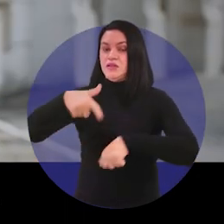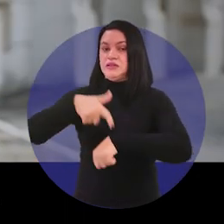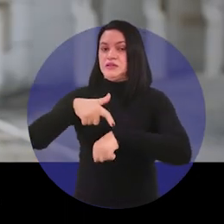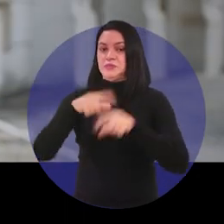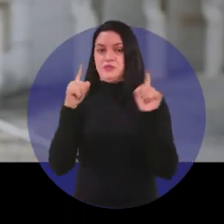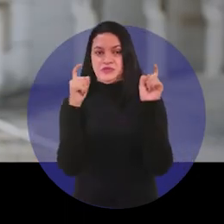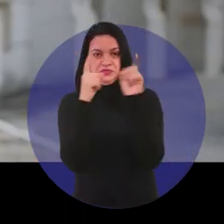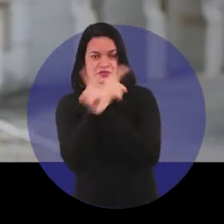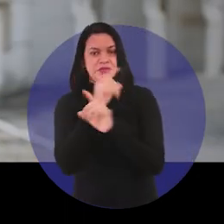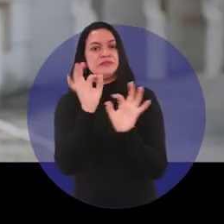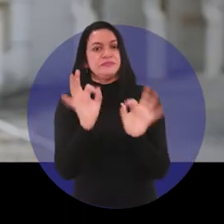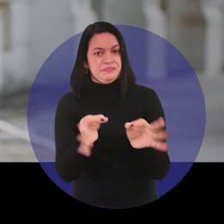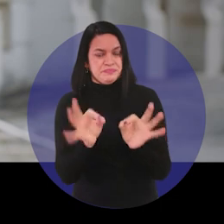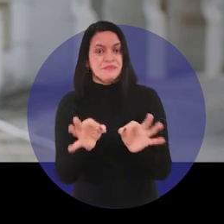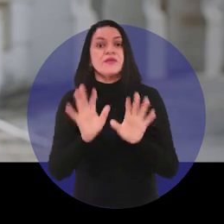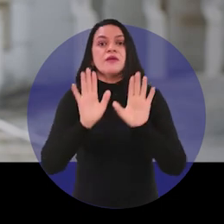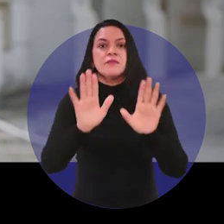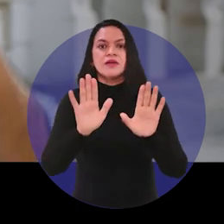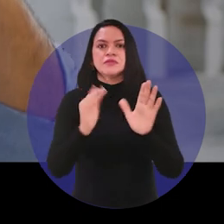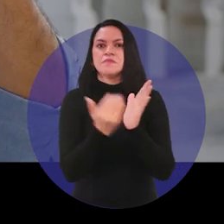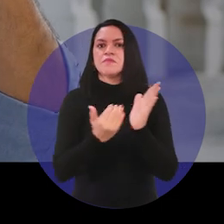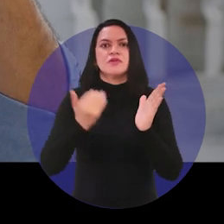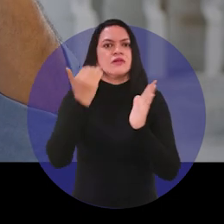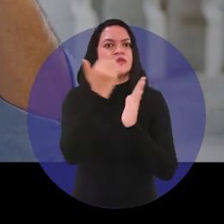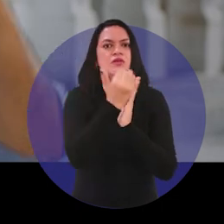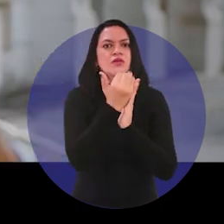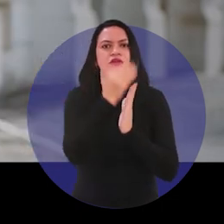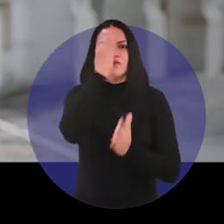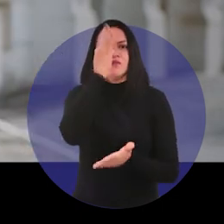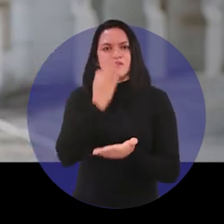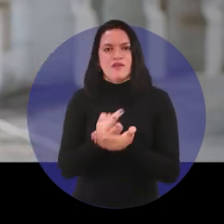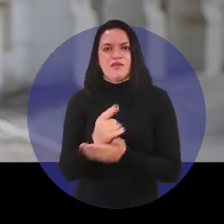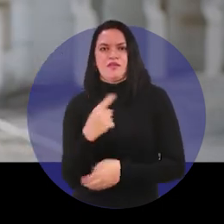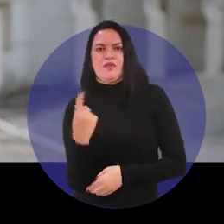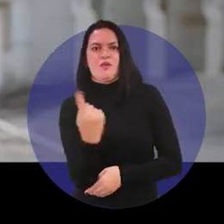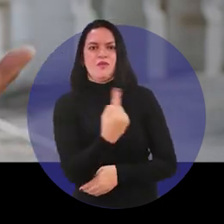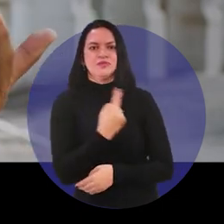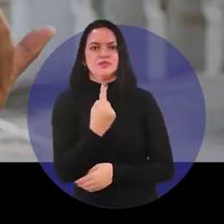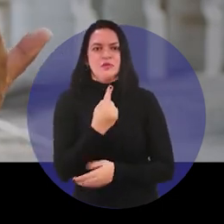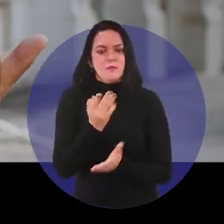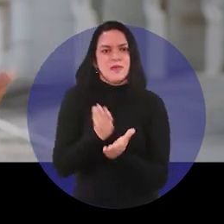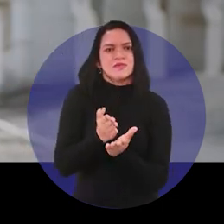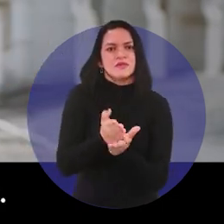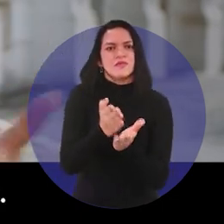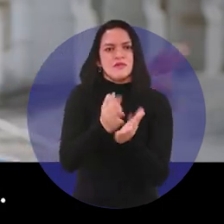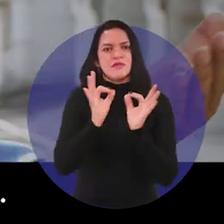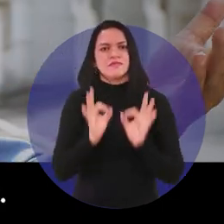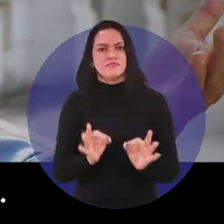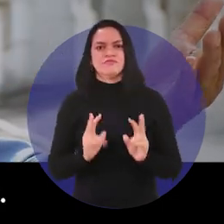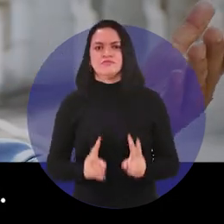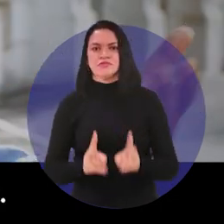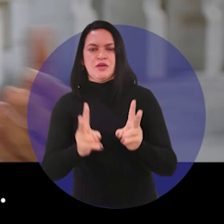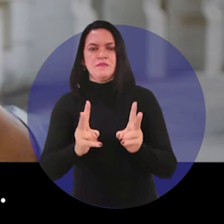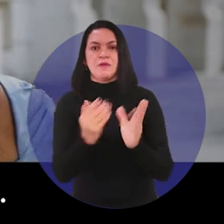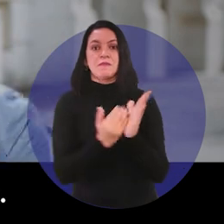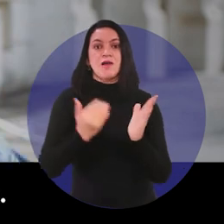difíceis. Porém, maior foi a nossa fé. Maior a nossa perseverança. Maior foi a capacidade do